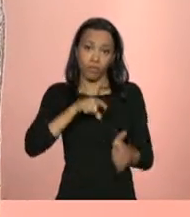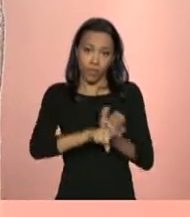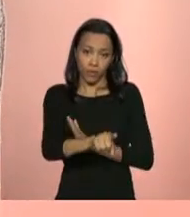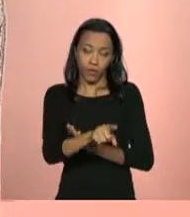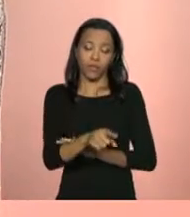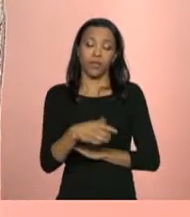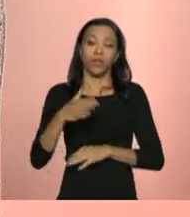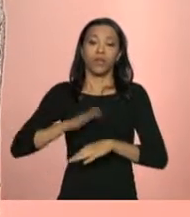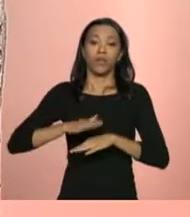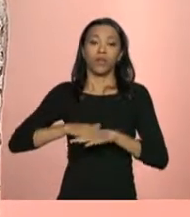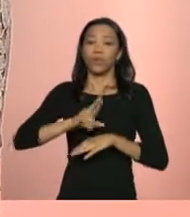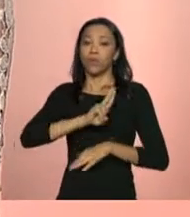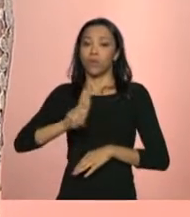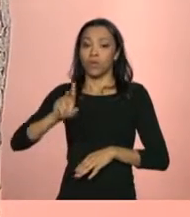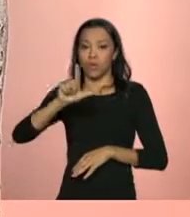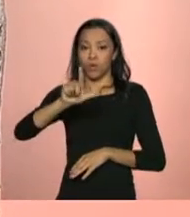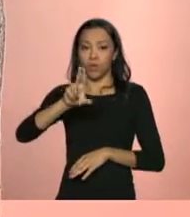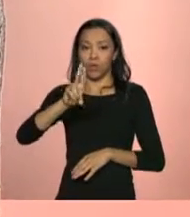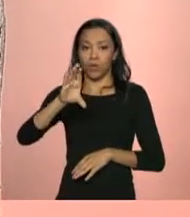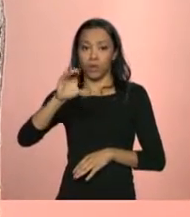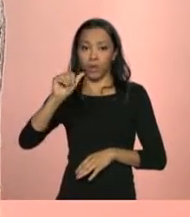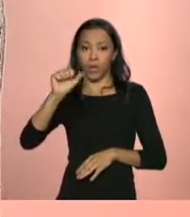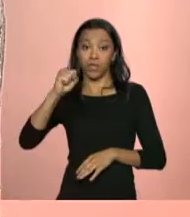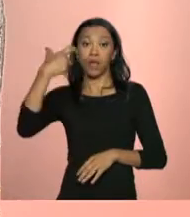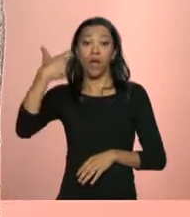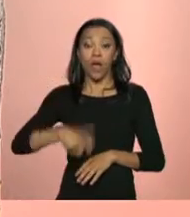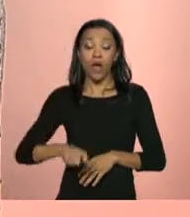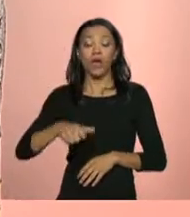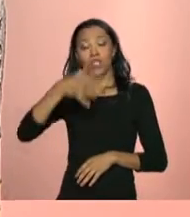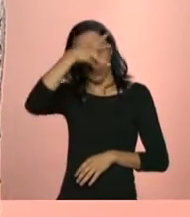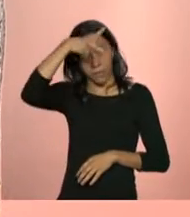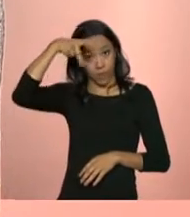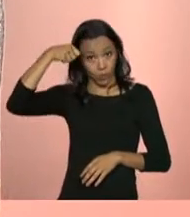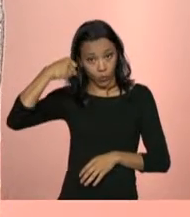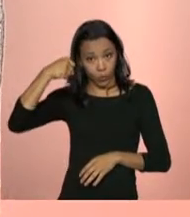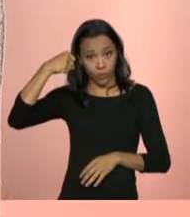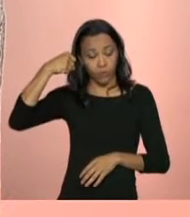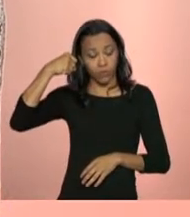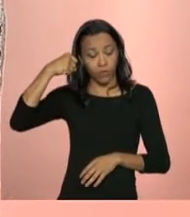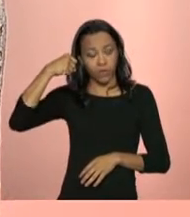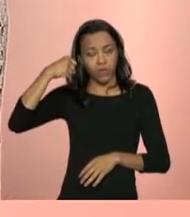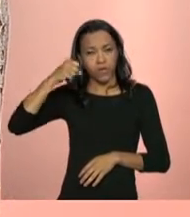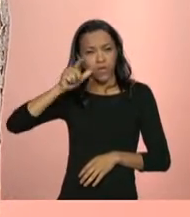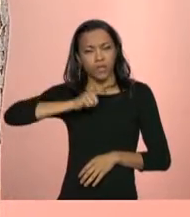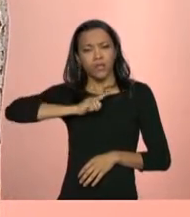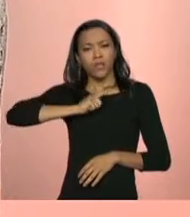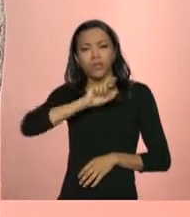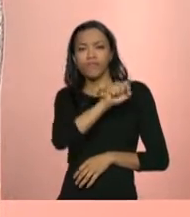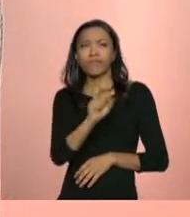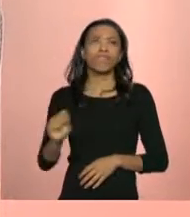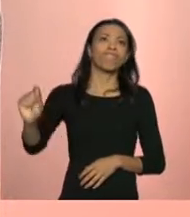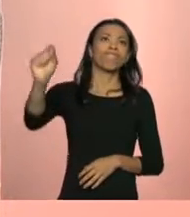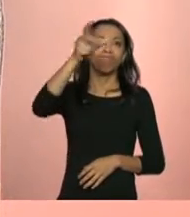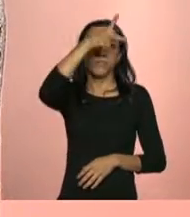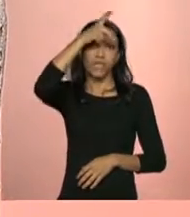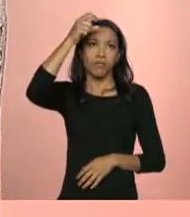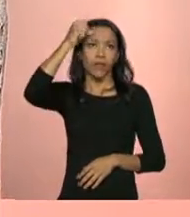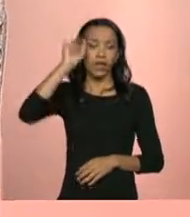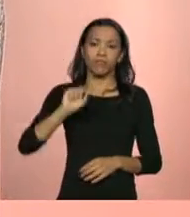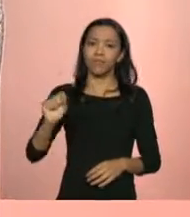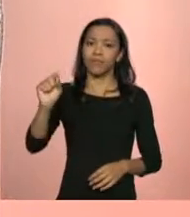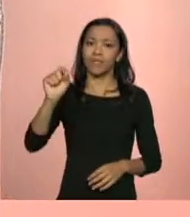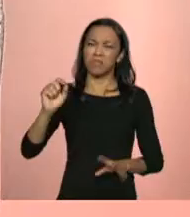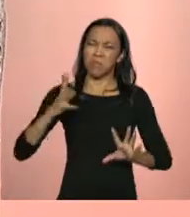Júnior, de Mato Grosso, para Denise, ele questiona, as gestões municipais não estão ficando